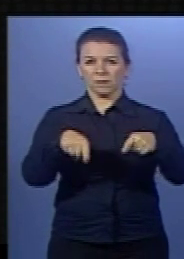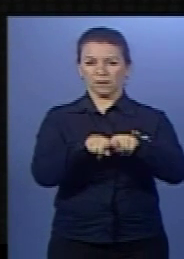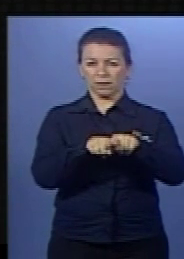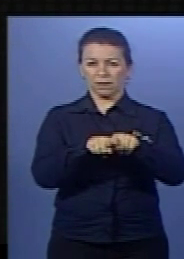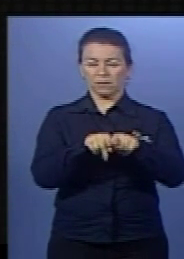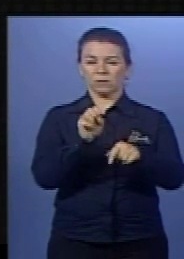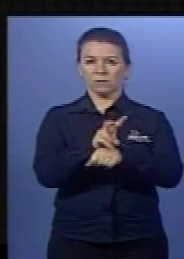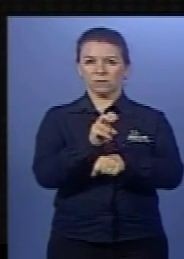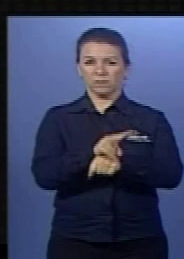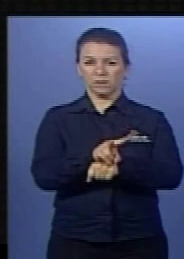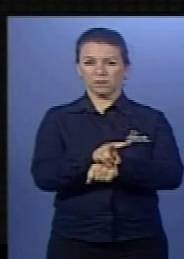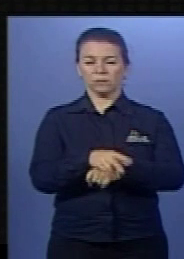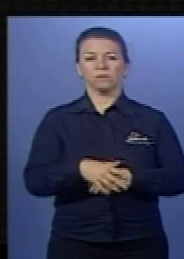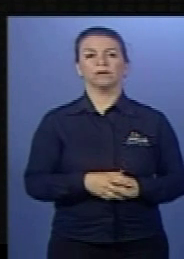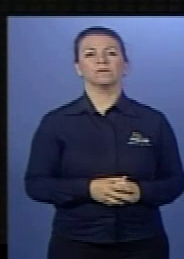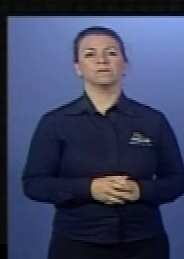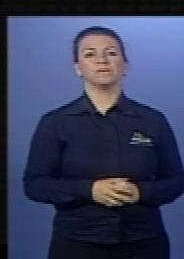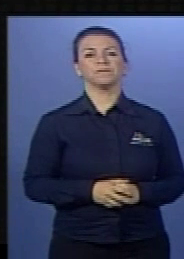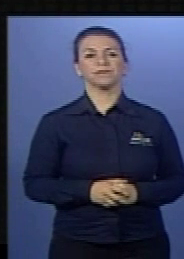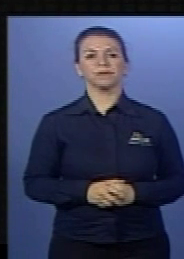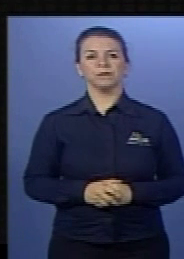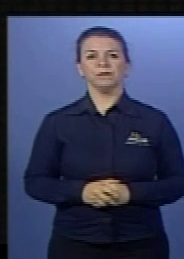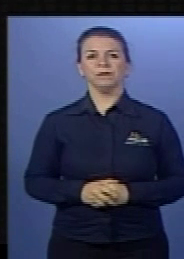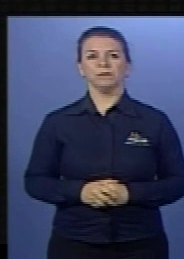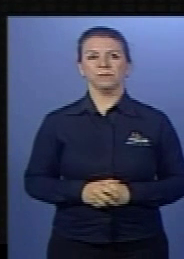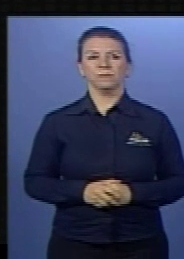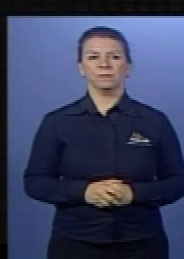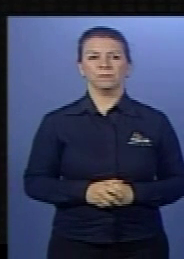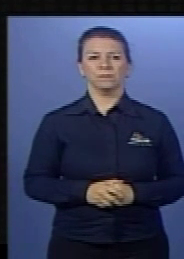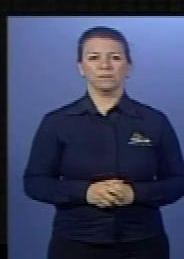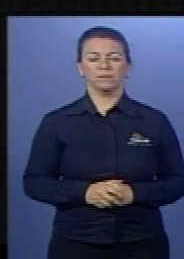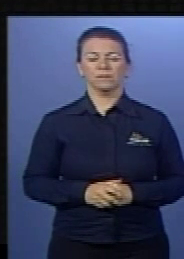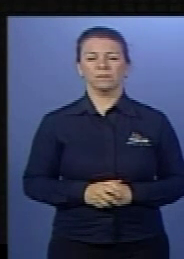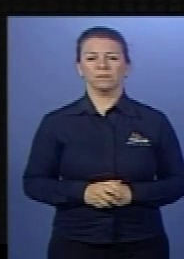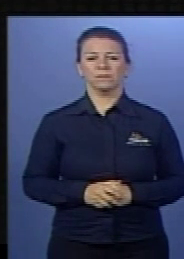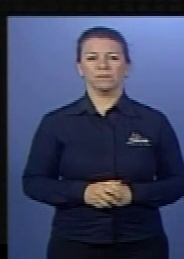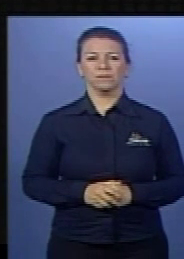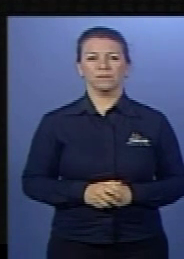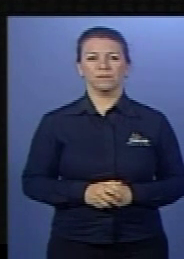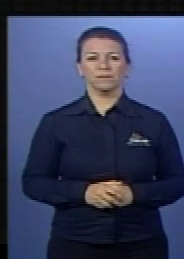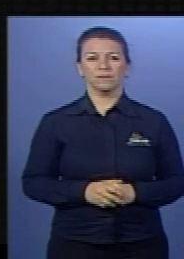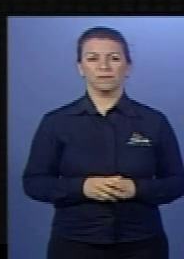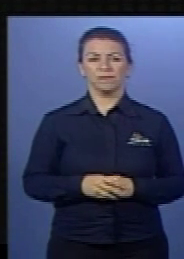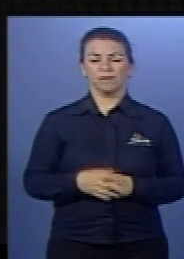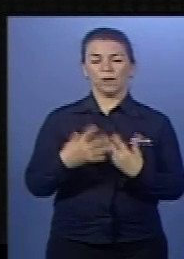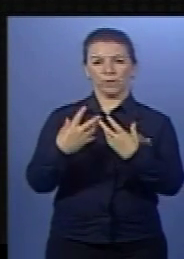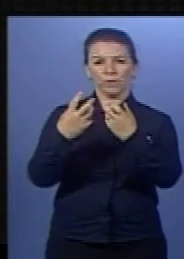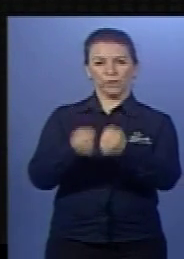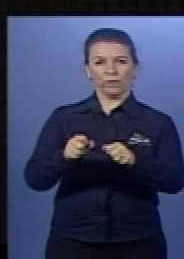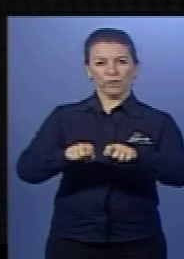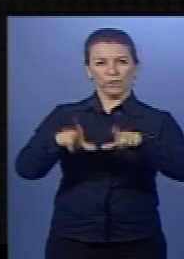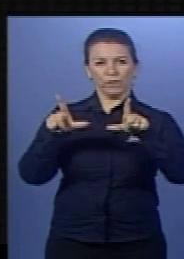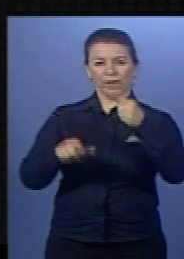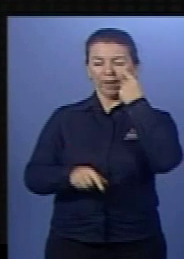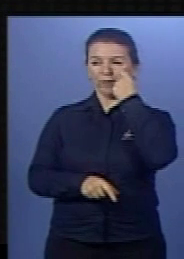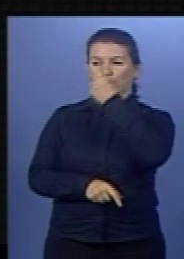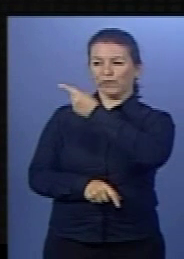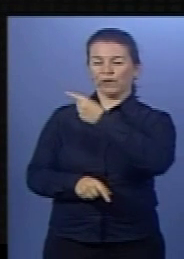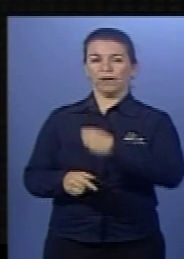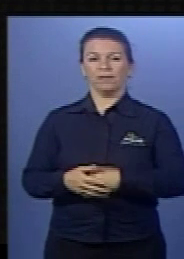Faz o voo para nós lá, Marlos? Beleza, está na mão. Agora você tem que fechar. Isso, fechou? Fechou, fechou, fechou.